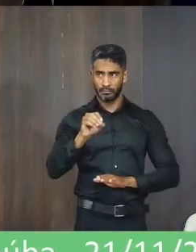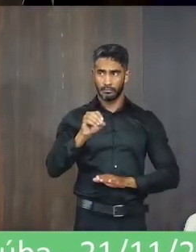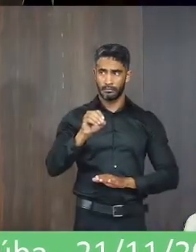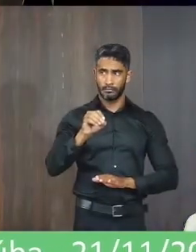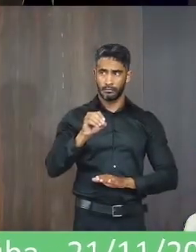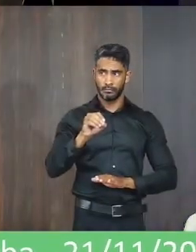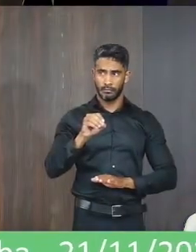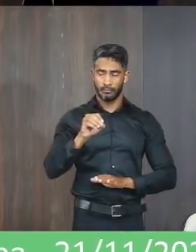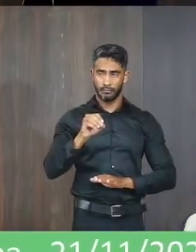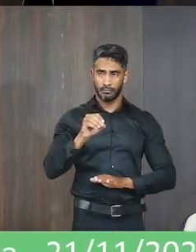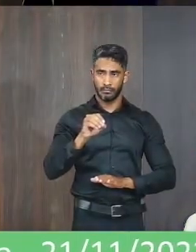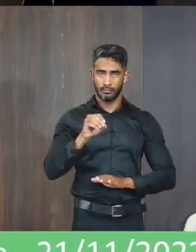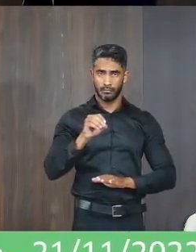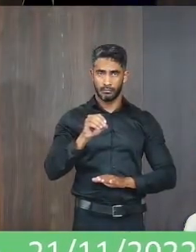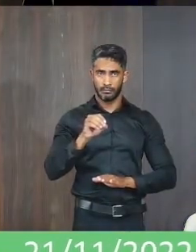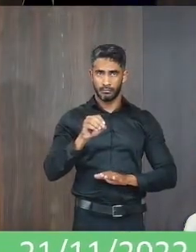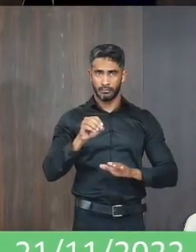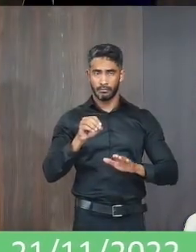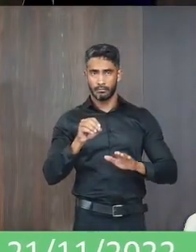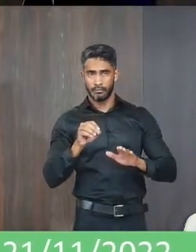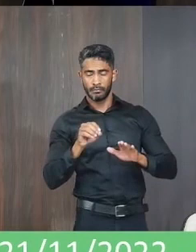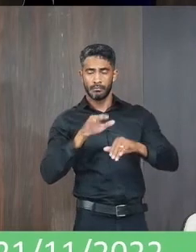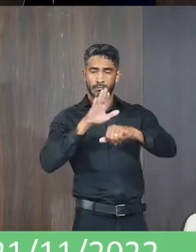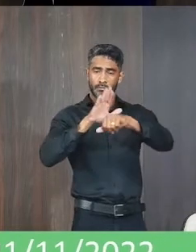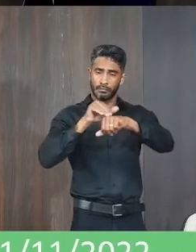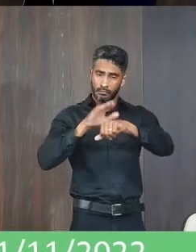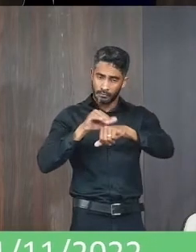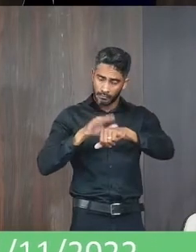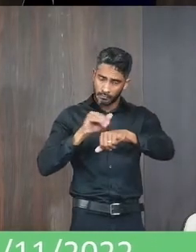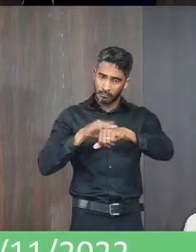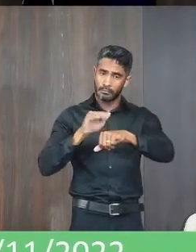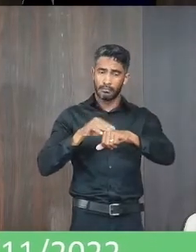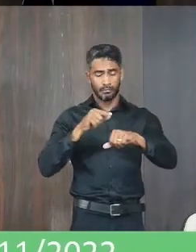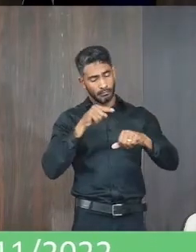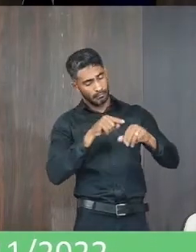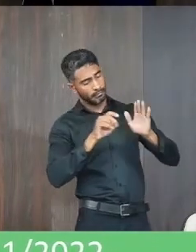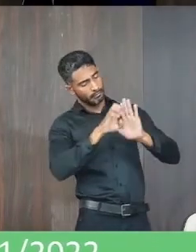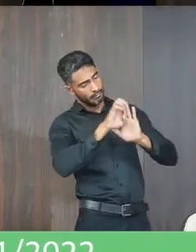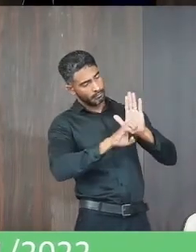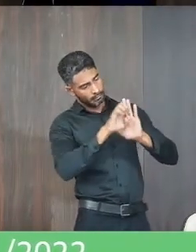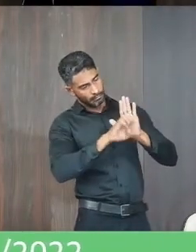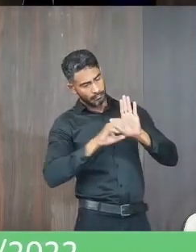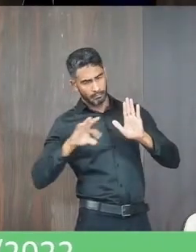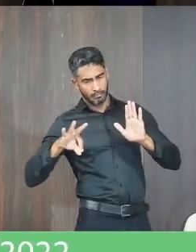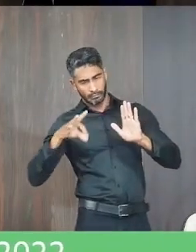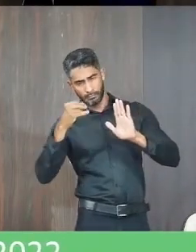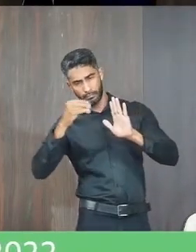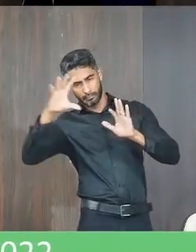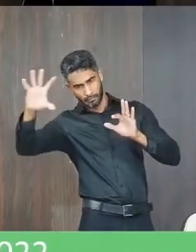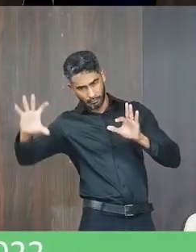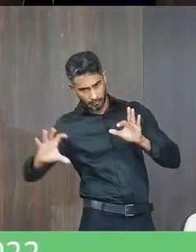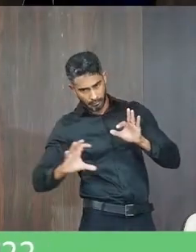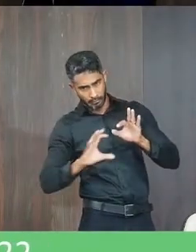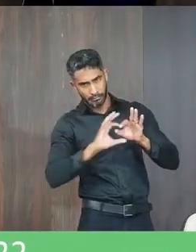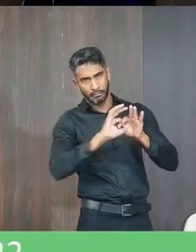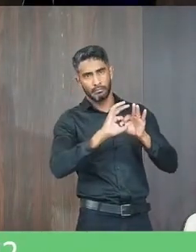Pratos convoca, através do presente edital, todos os associados